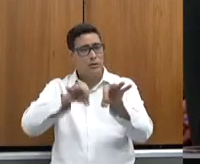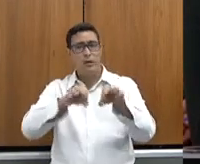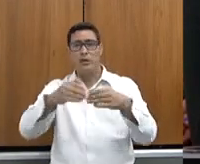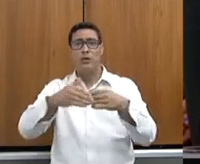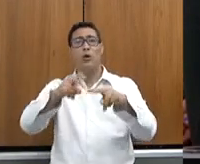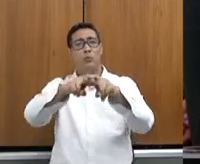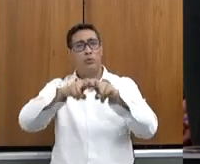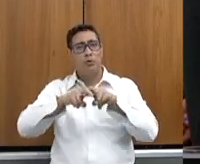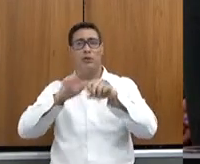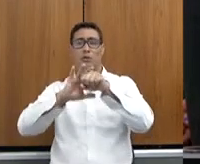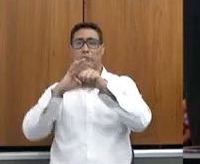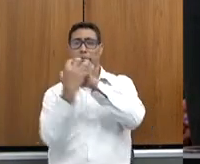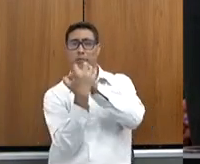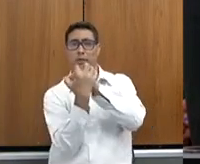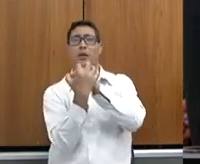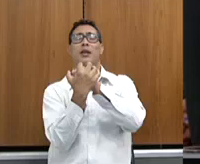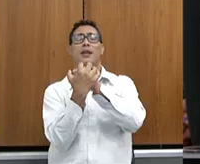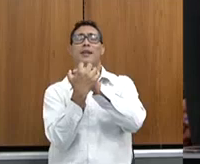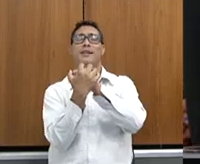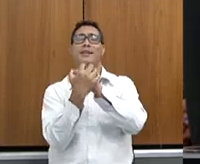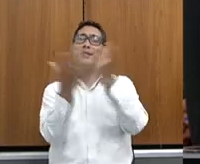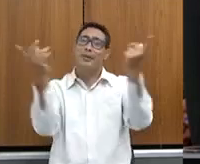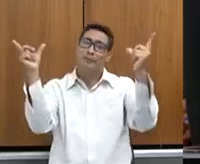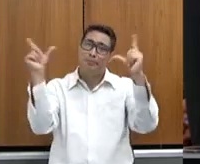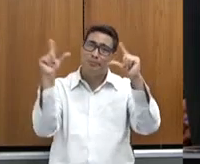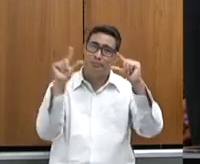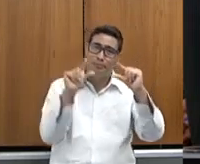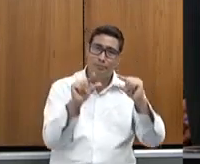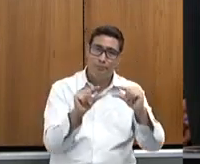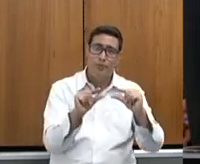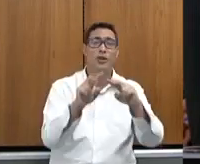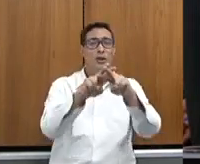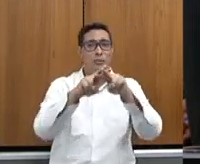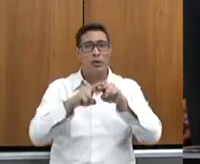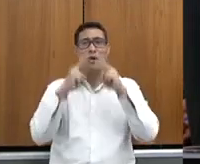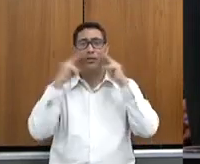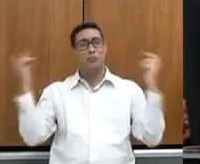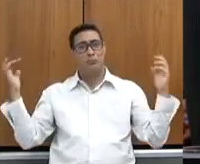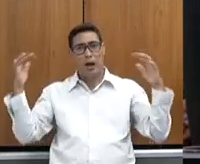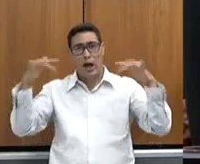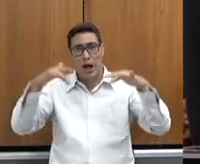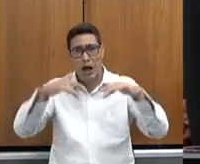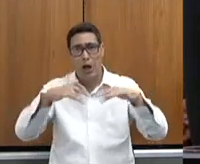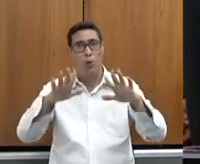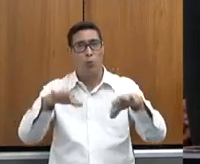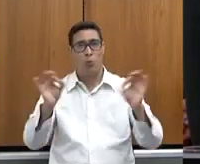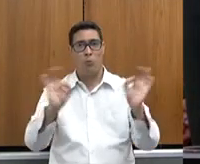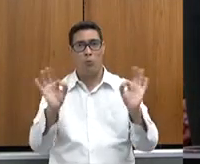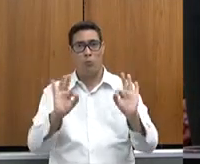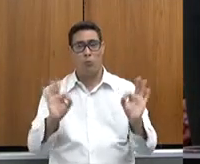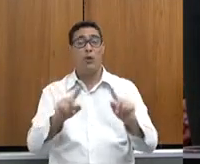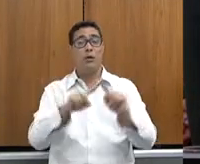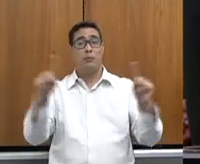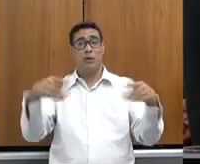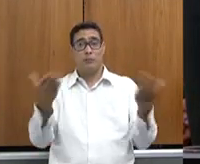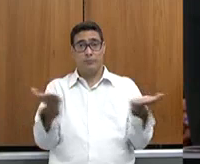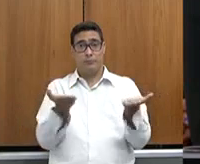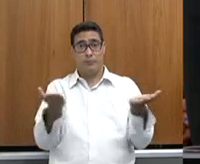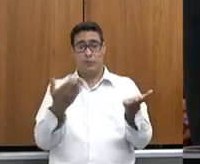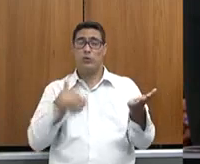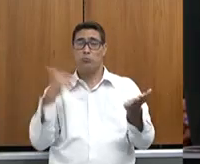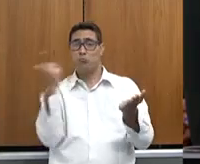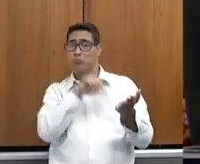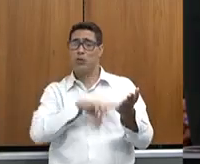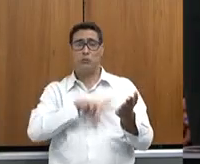a pandemia. Nós tivemos que desacelerar um pouco por causa da questão das aglomerações, mas nós temos tido sucesso já colhendo